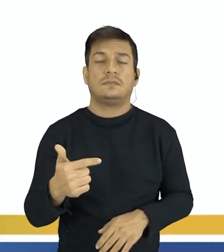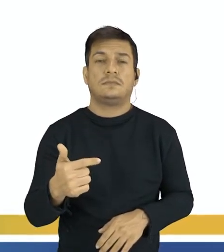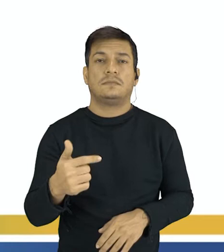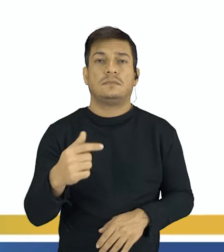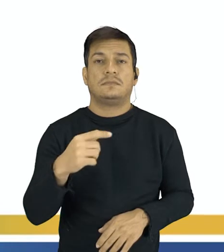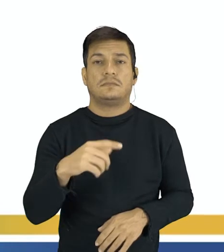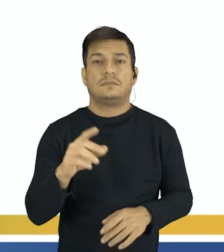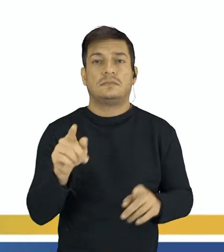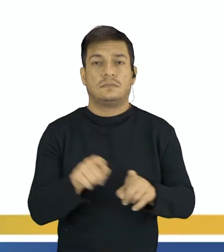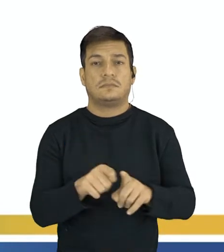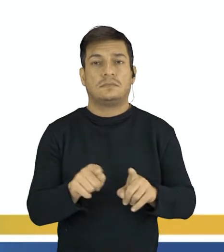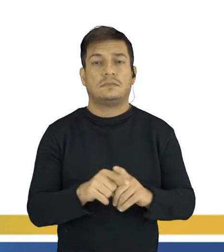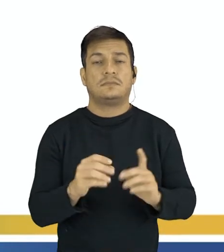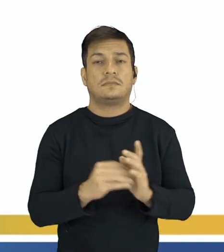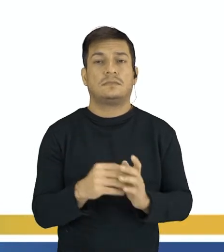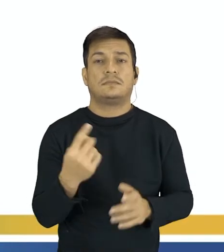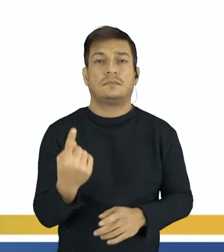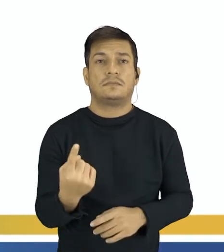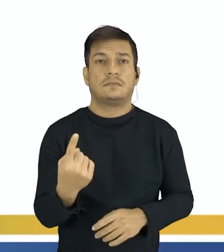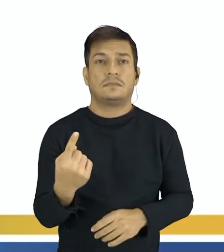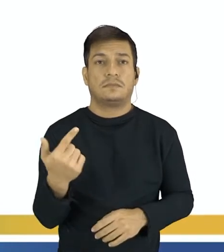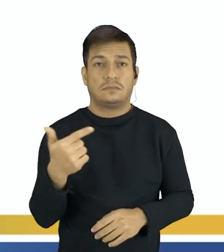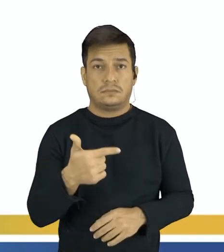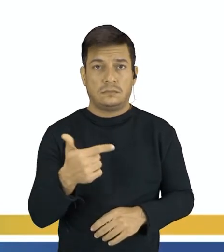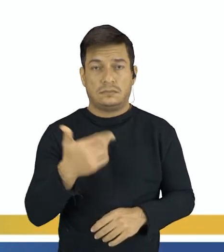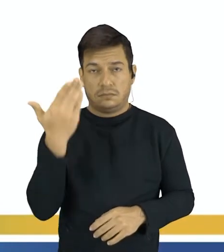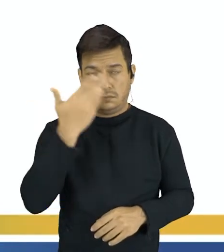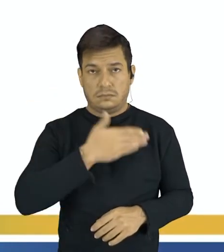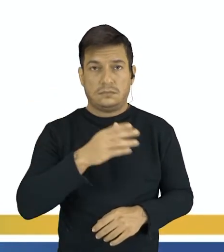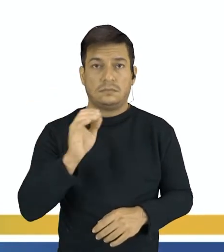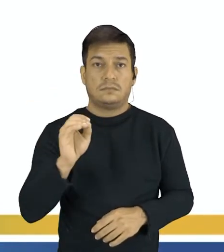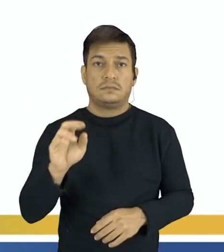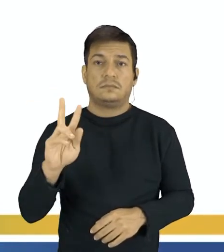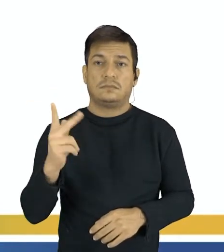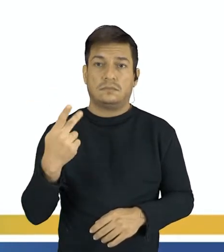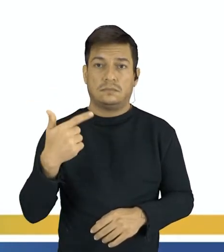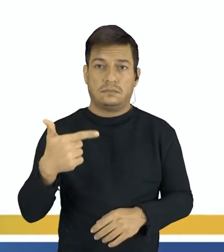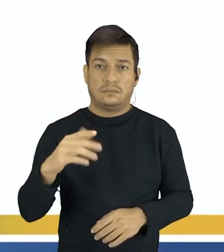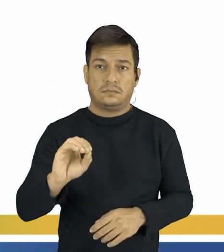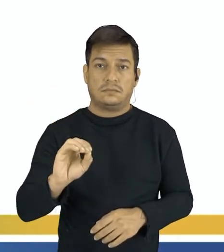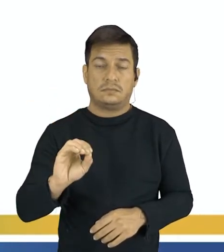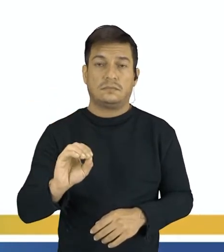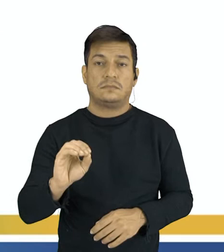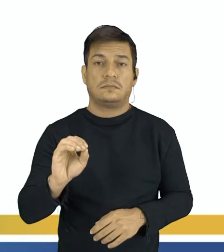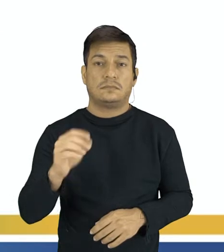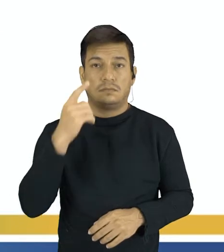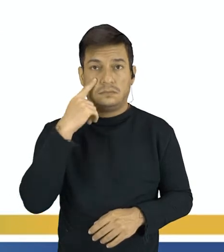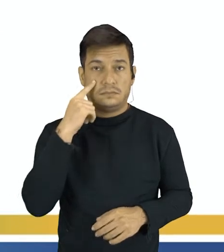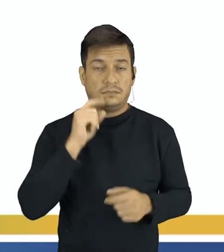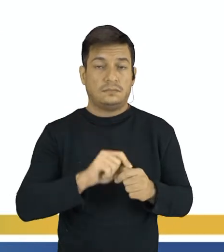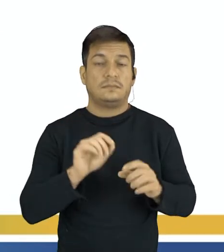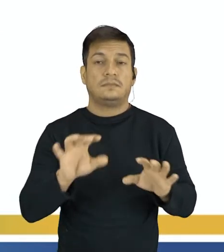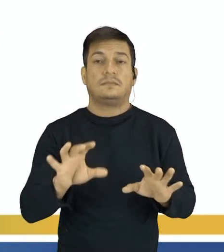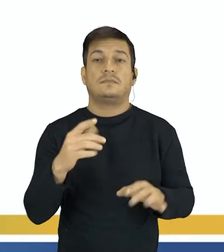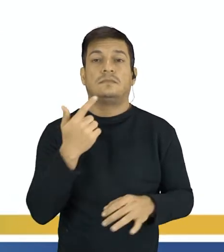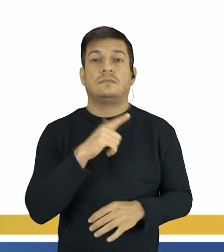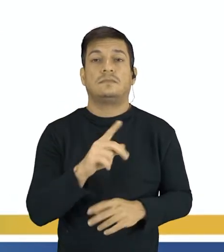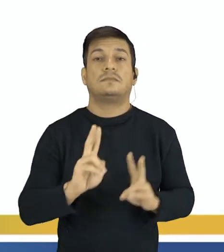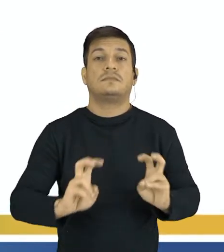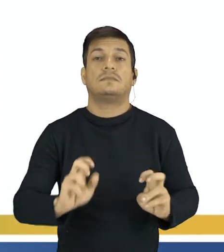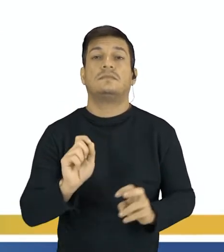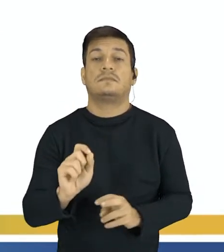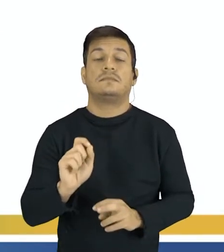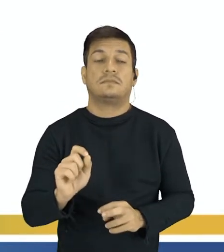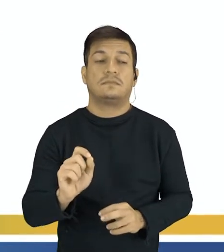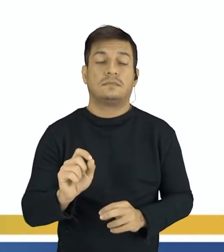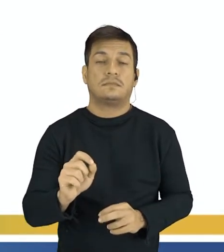e a gente coloca um 2 na frente da molécula de H2O. Quando a gente faz isso, a gente consegue observar